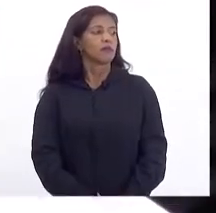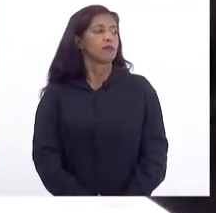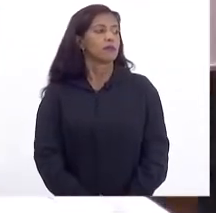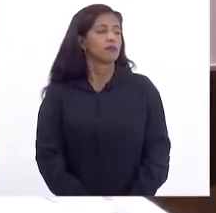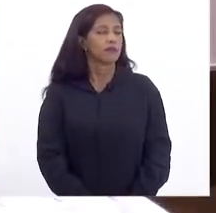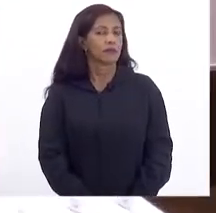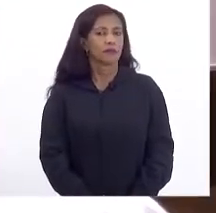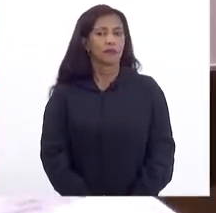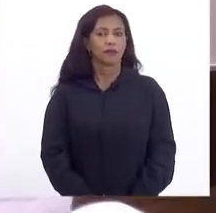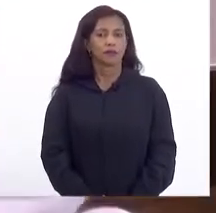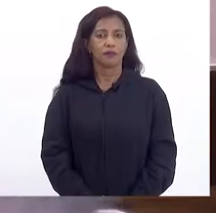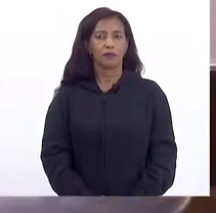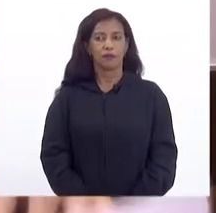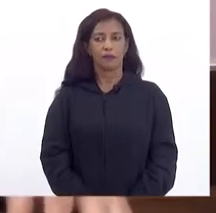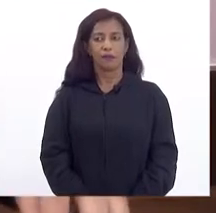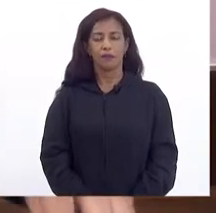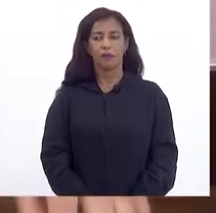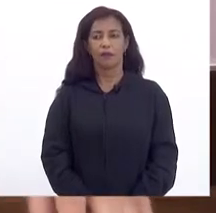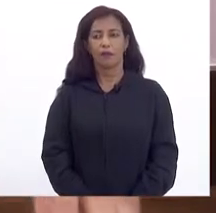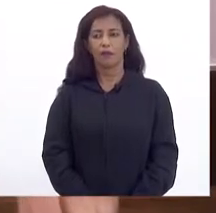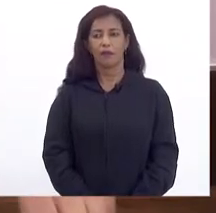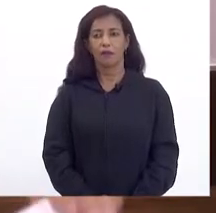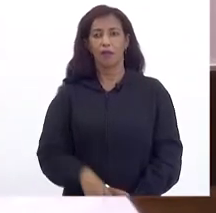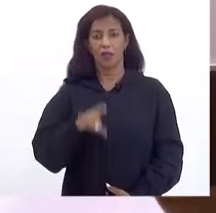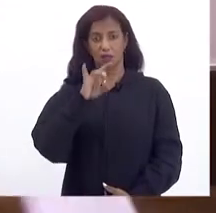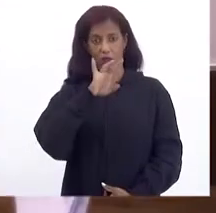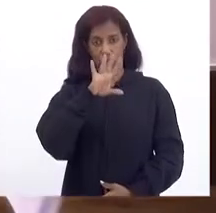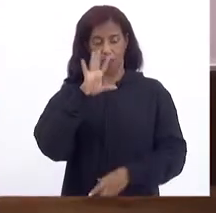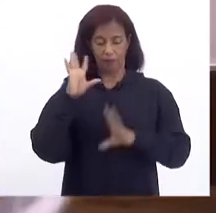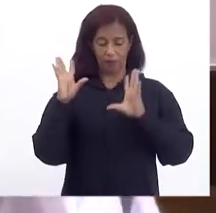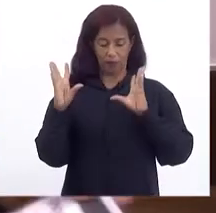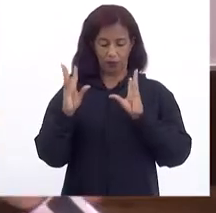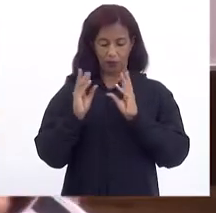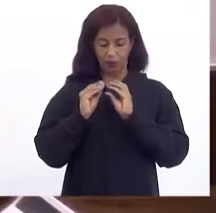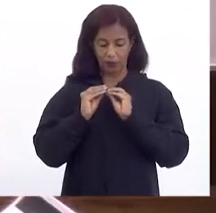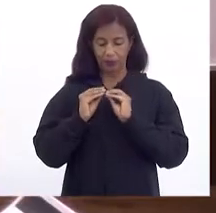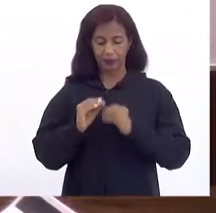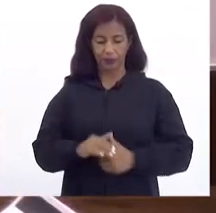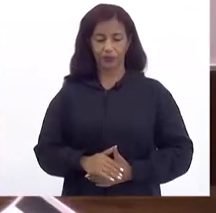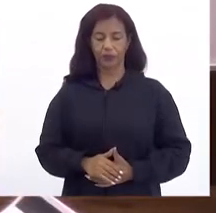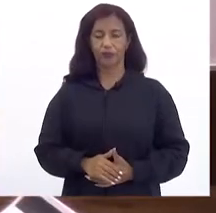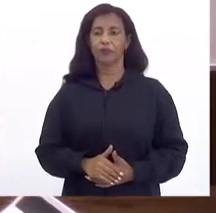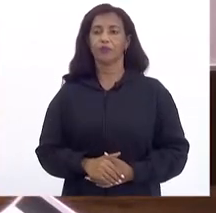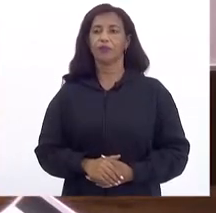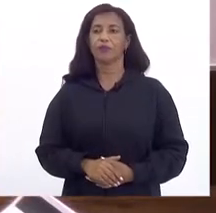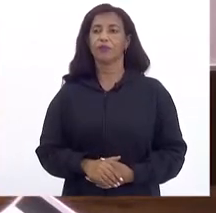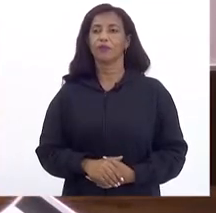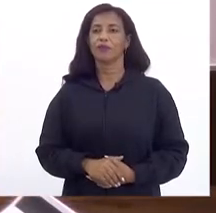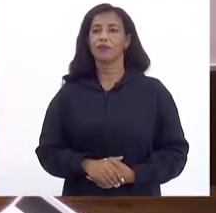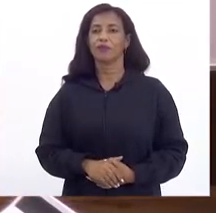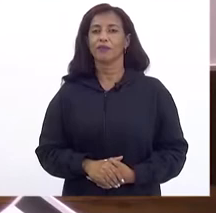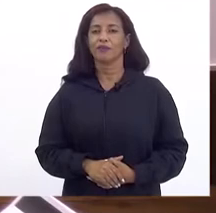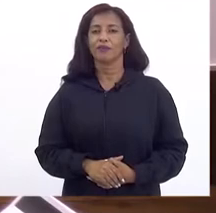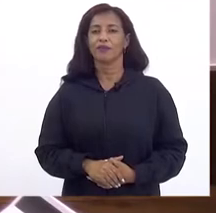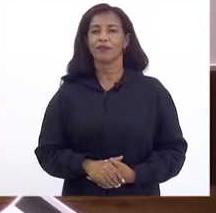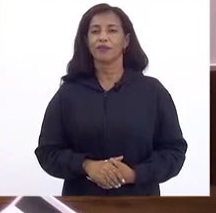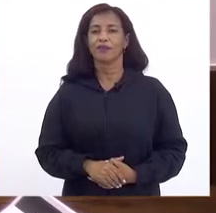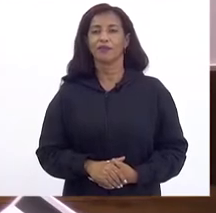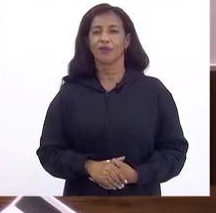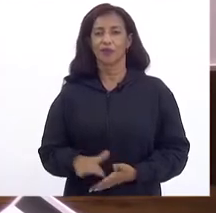E só para Para concluir Deputado Nelson Rocha Deputado Não desculpe